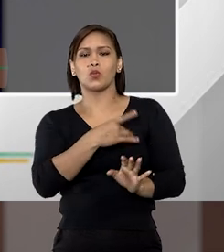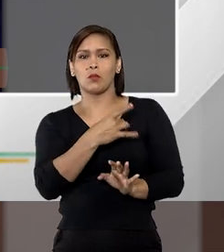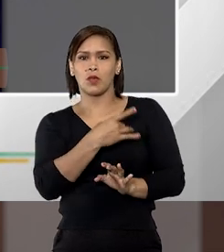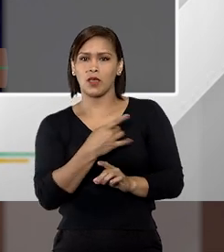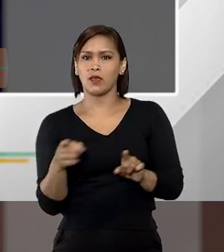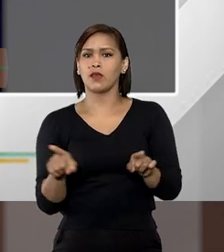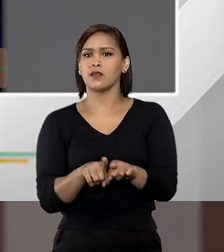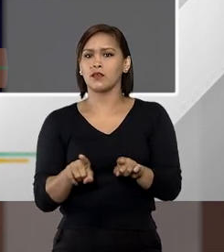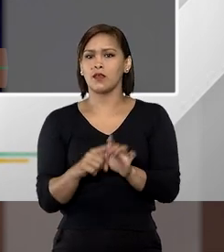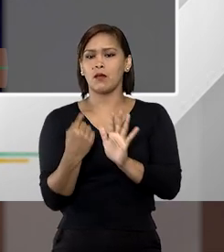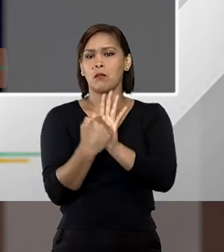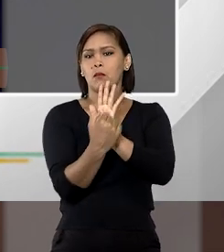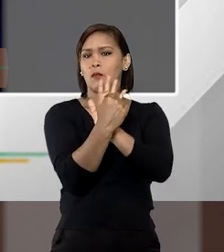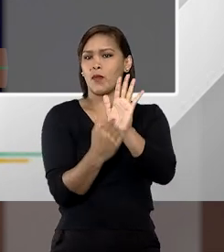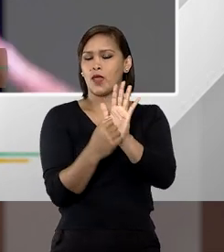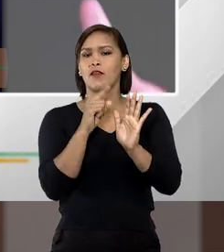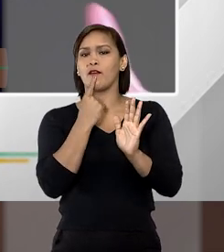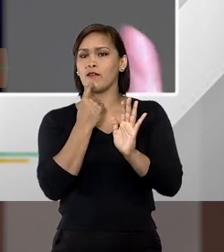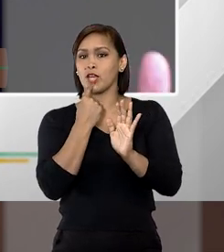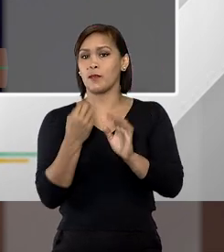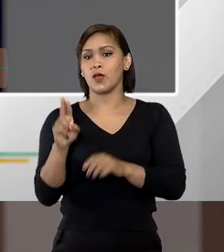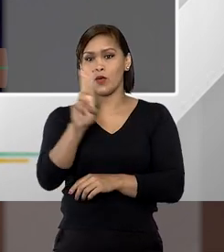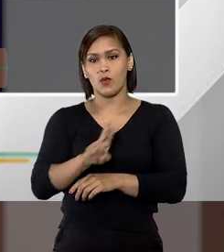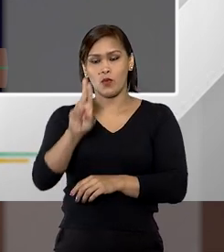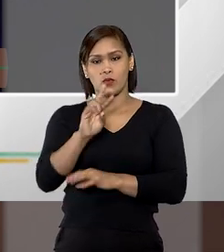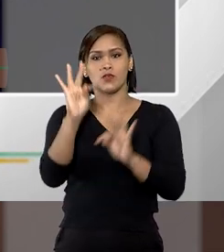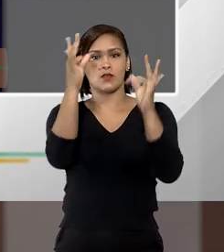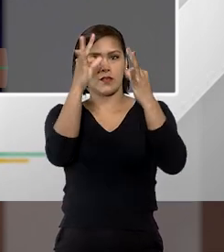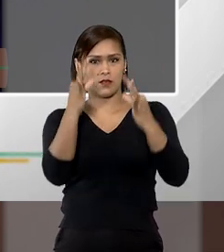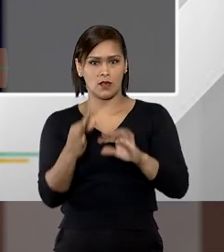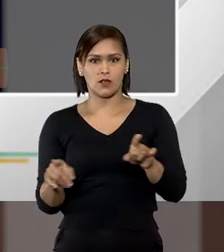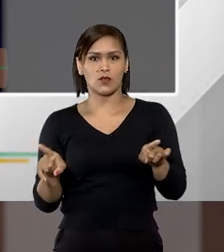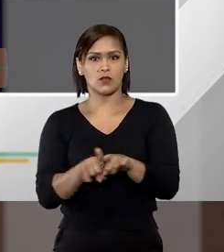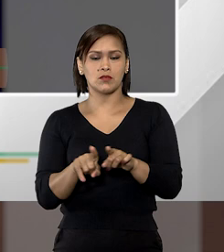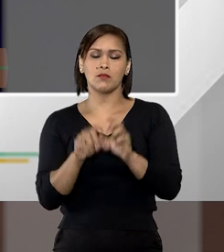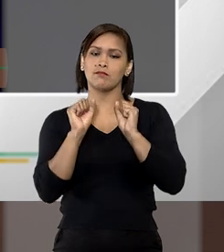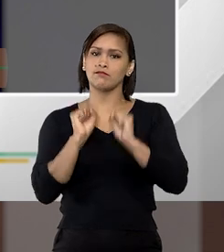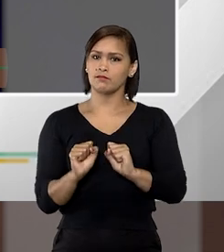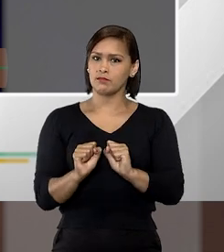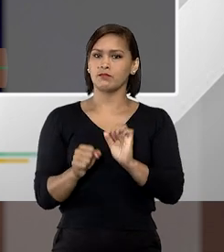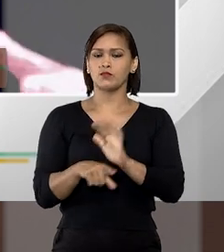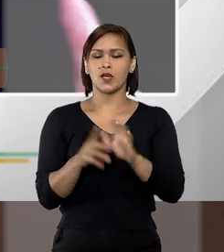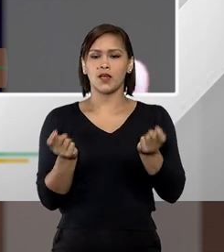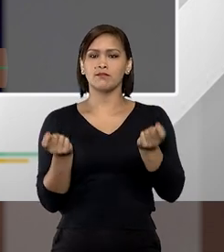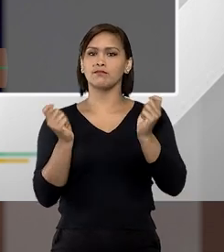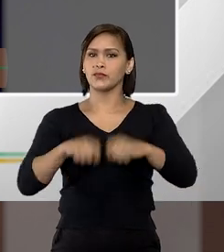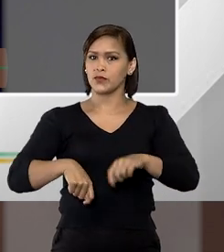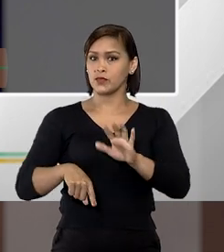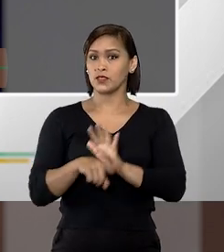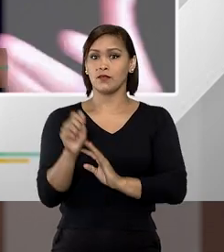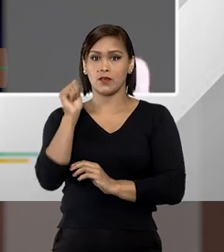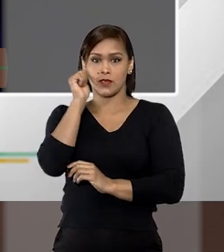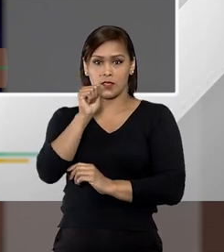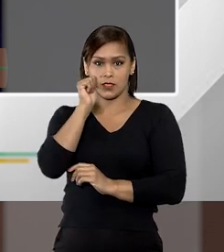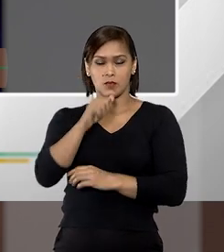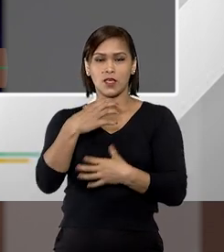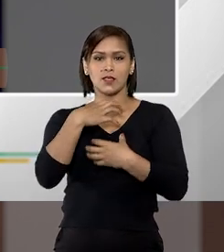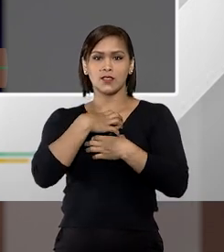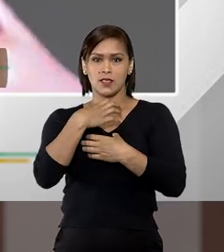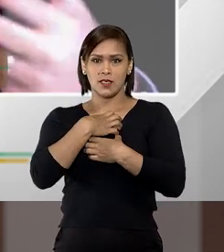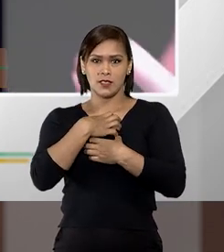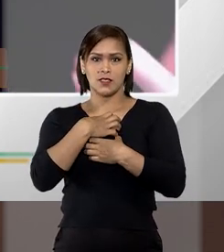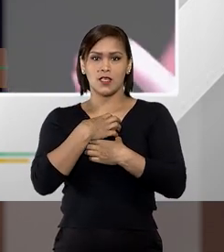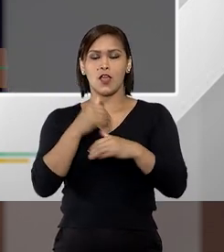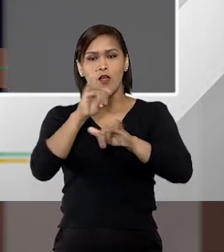entendendo eu acho que o uso da tecnologia que possa permitir que as mulheres sintam